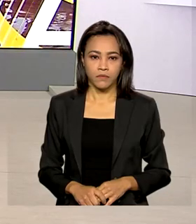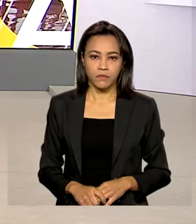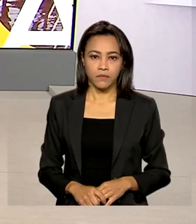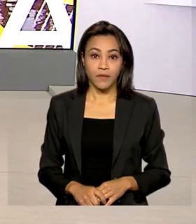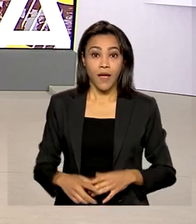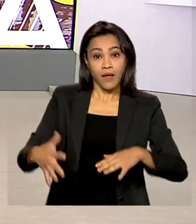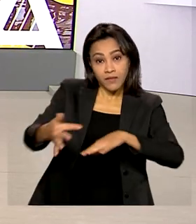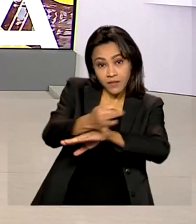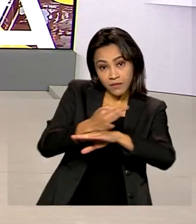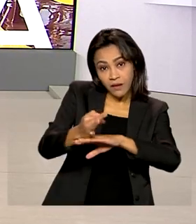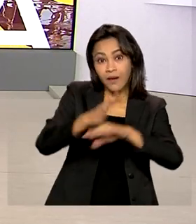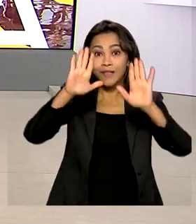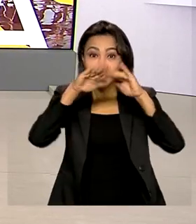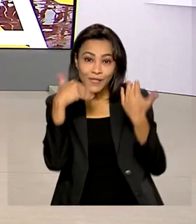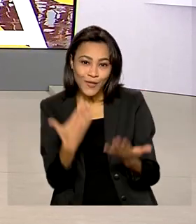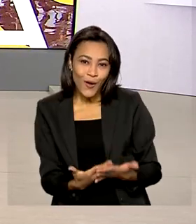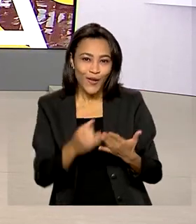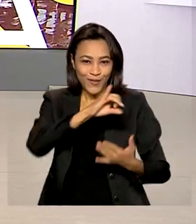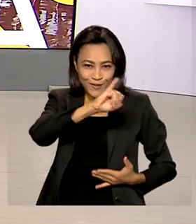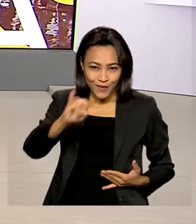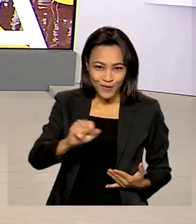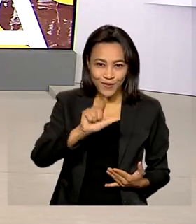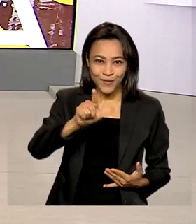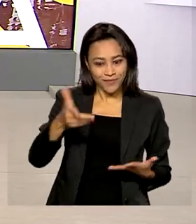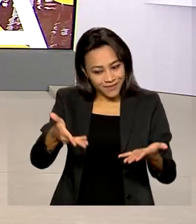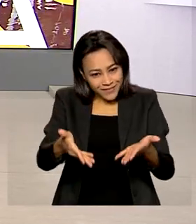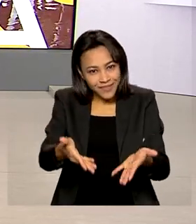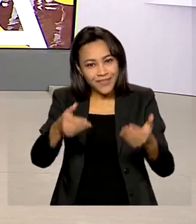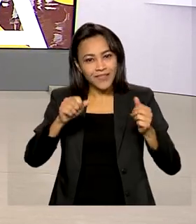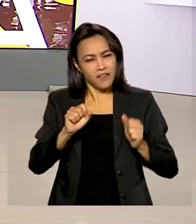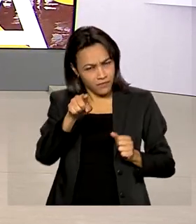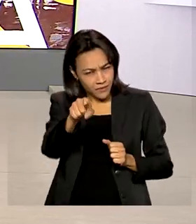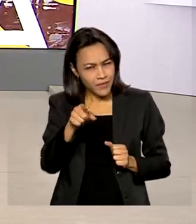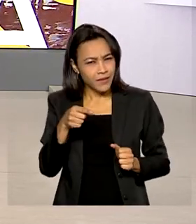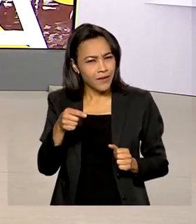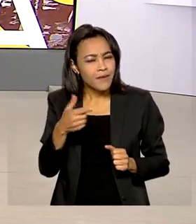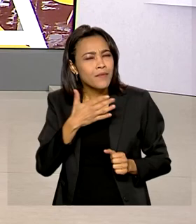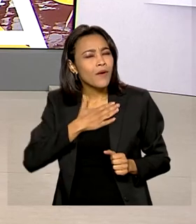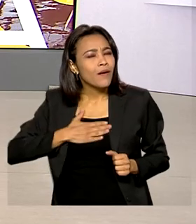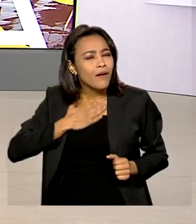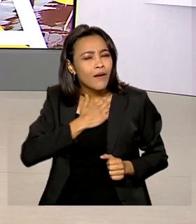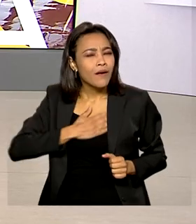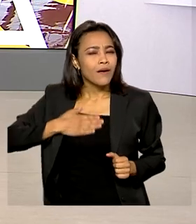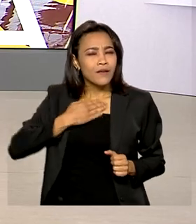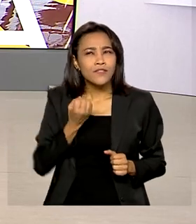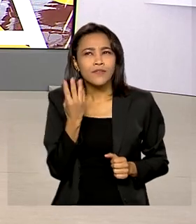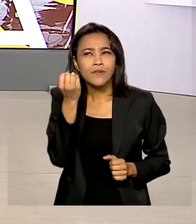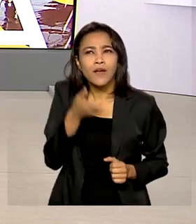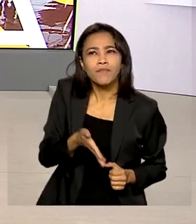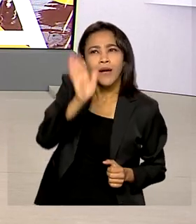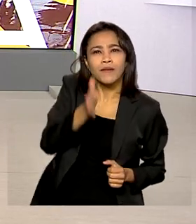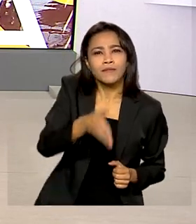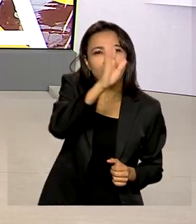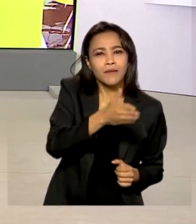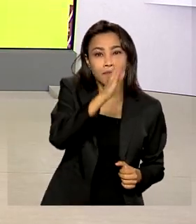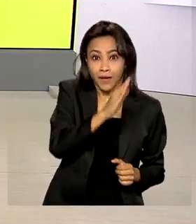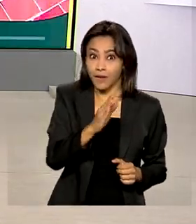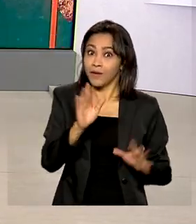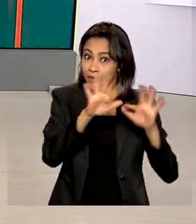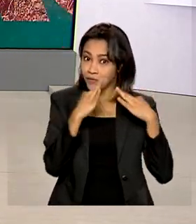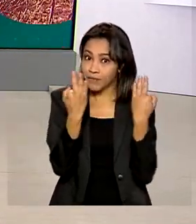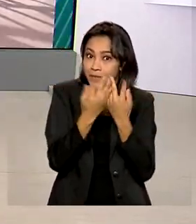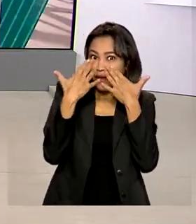As férias escolares de julho estão aí. Se você é daqueles que gosta de pegar a estrada com a família,